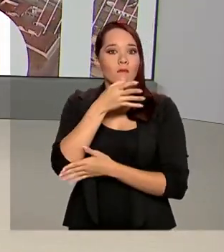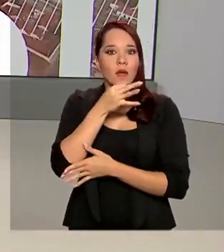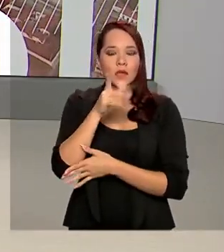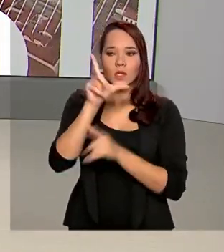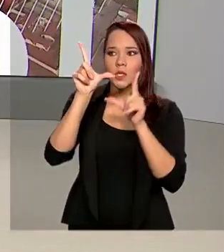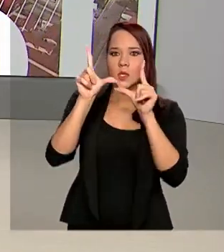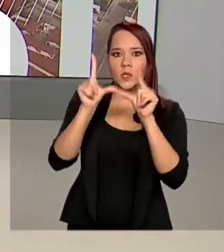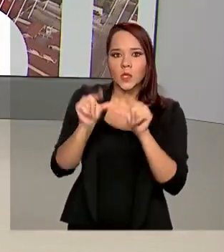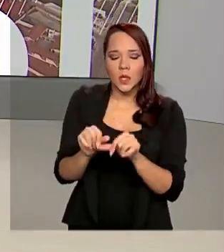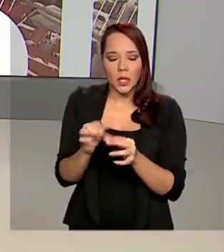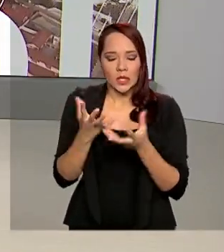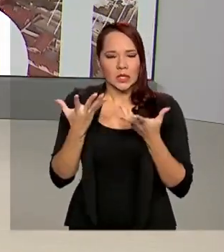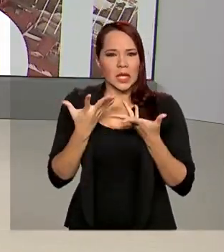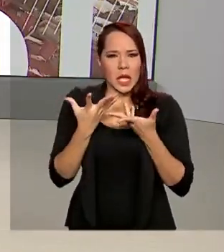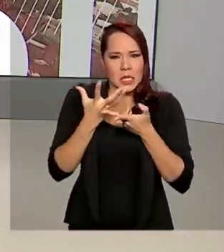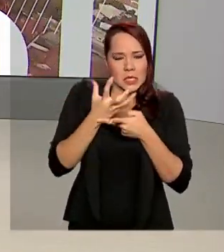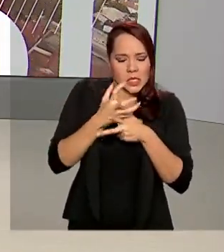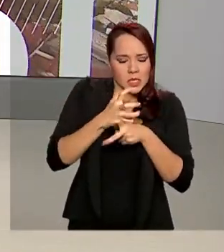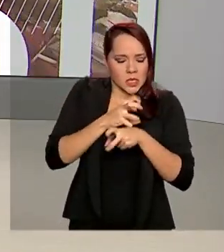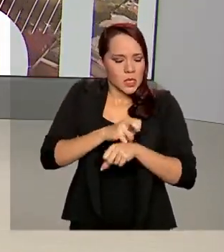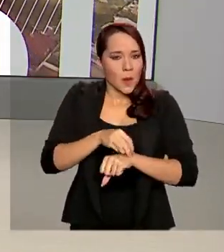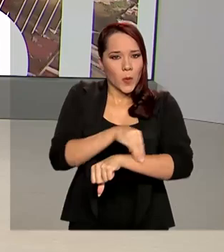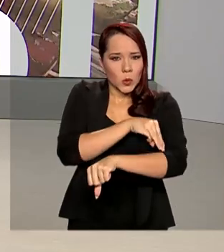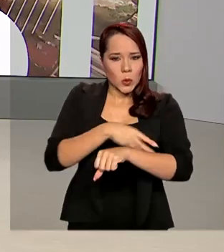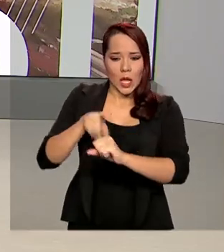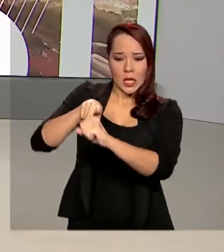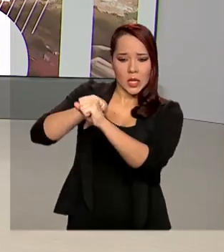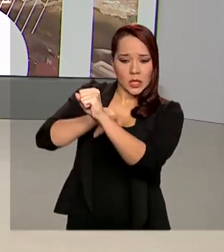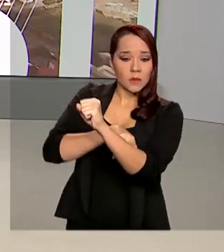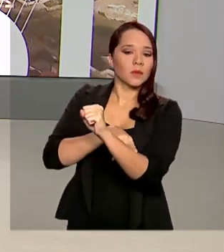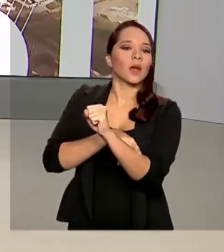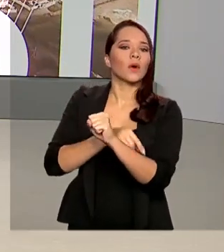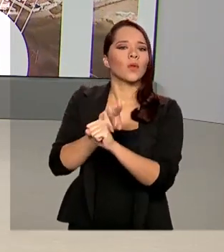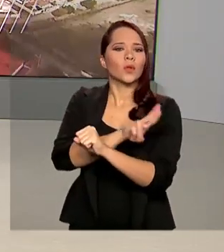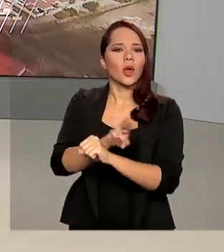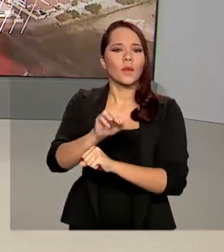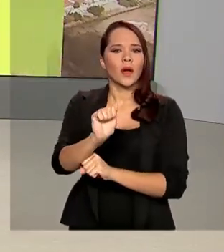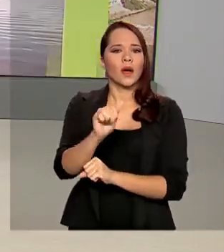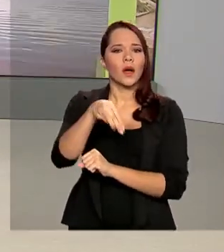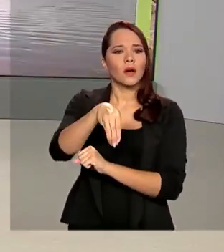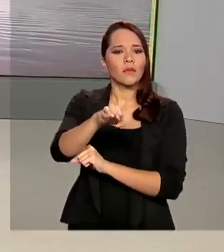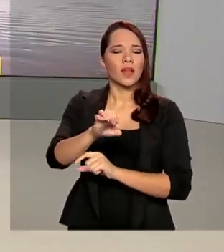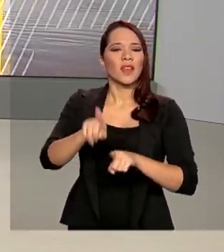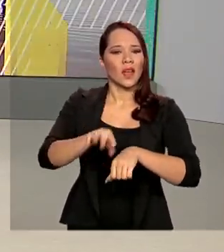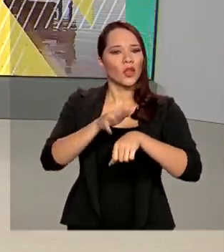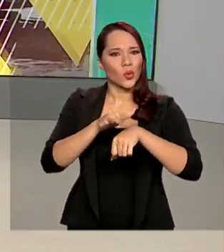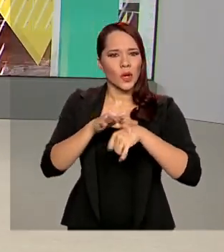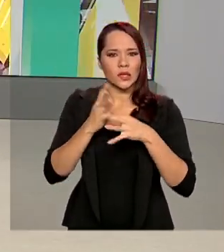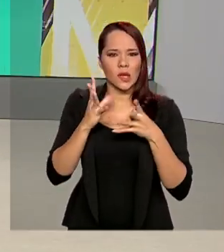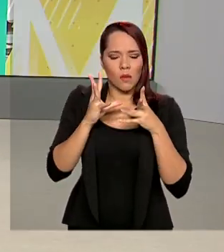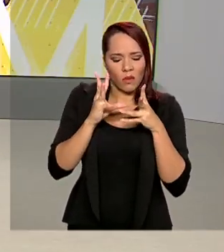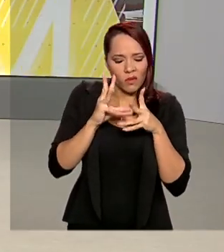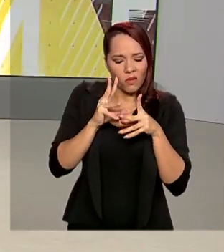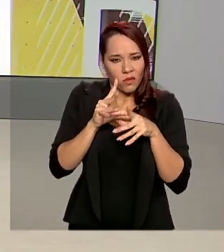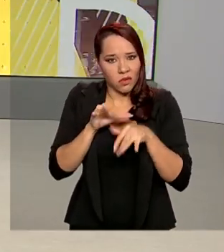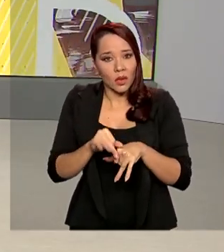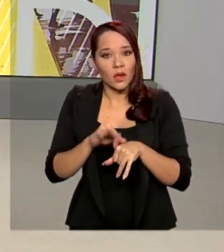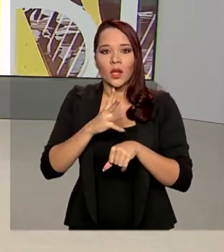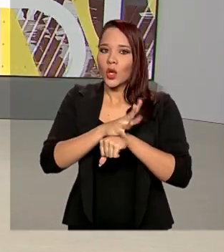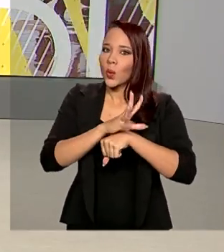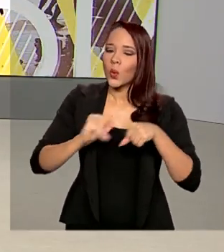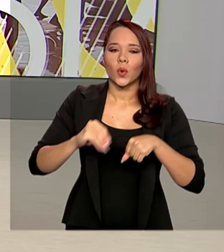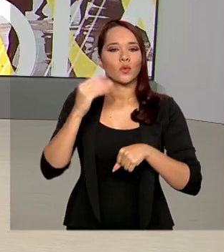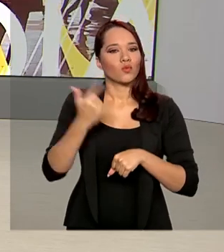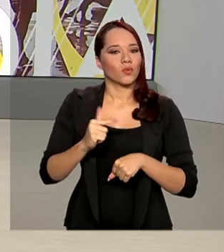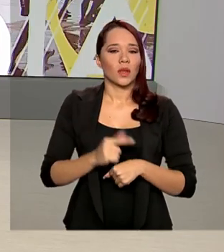reduzir os sintomas da atrofia muscular espinhal. A conhecida AMI é uma doença degenerativa que ainda não tem cura,